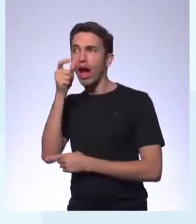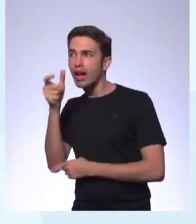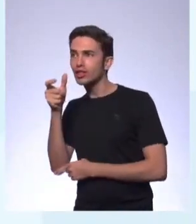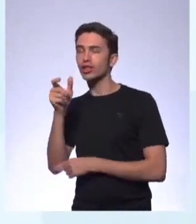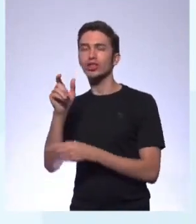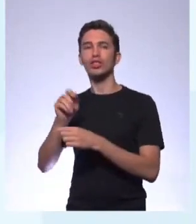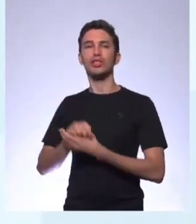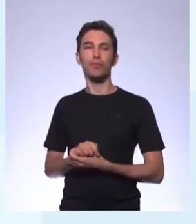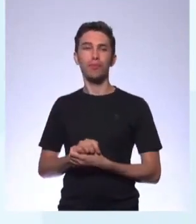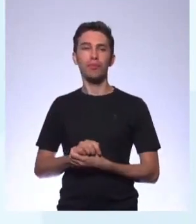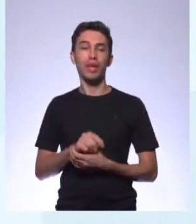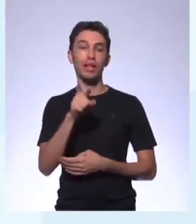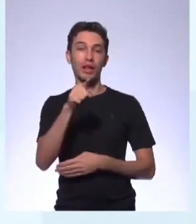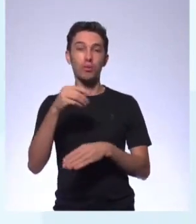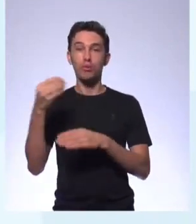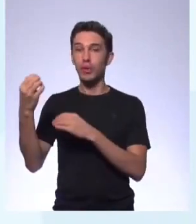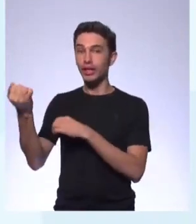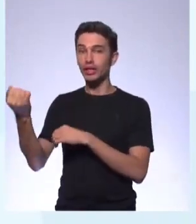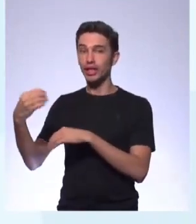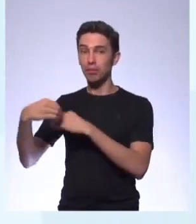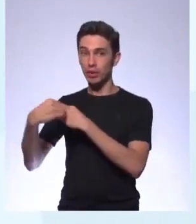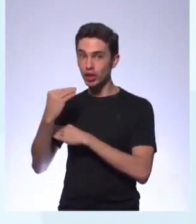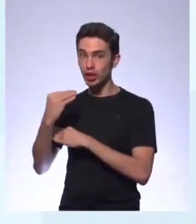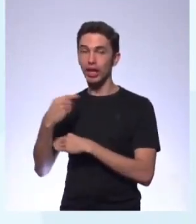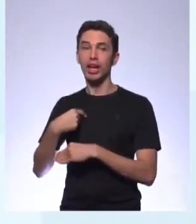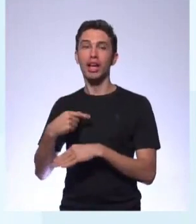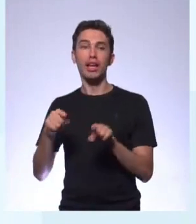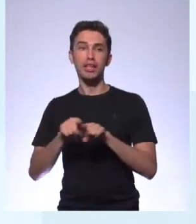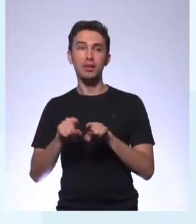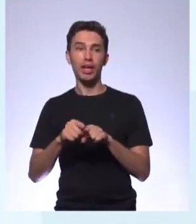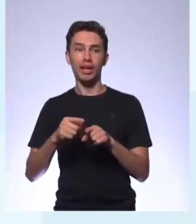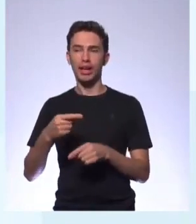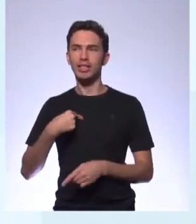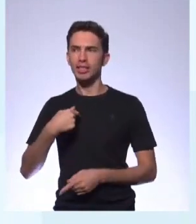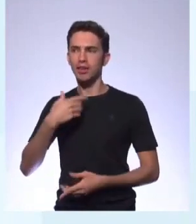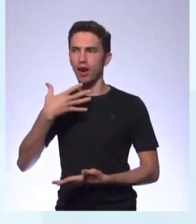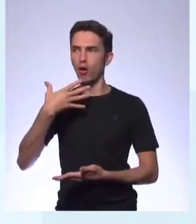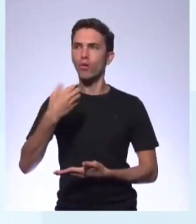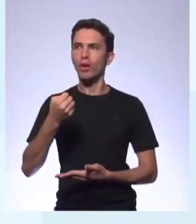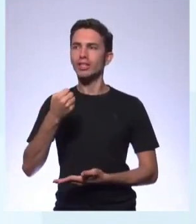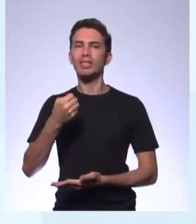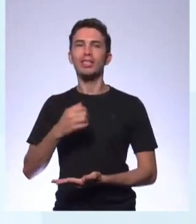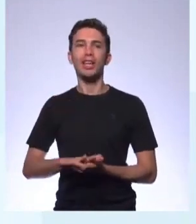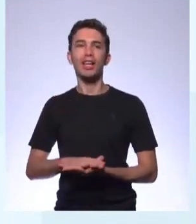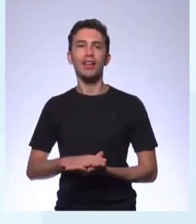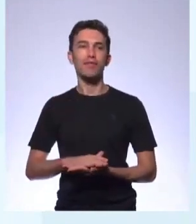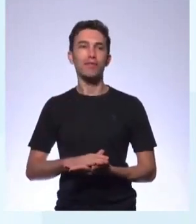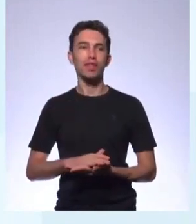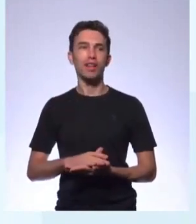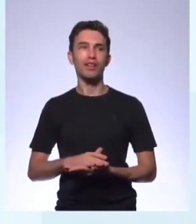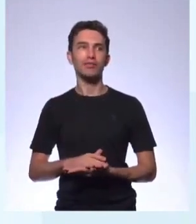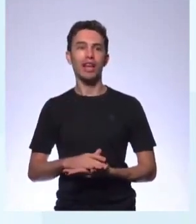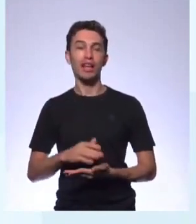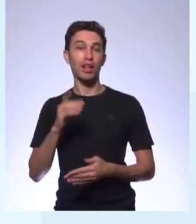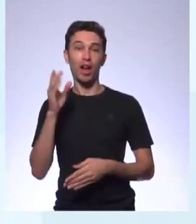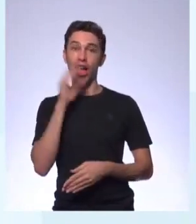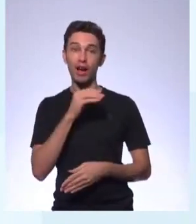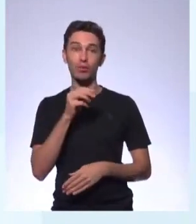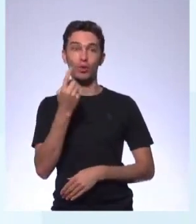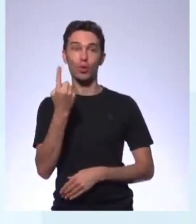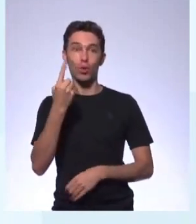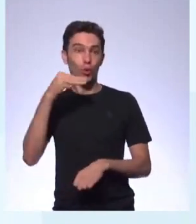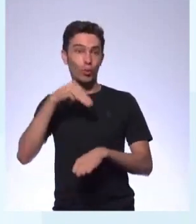indique e me convença, assim, rápido, com poucas palavras, seja bem objetivo, indique e me convença. Um